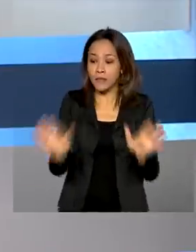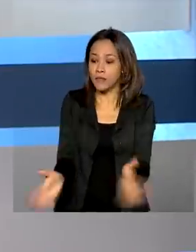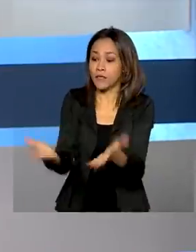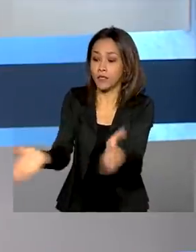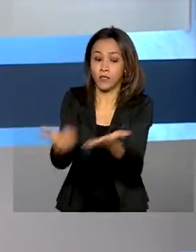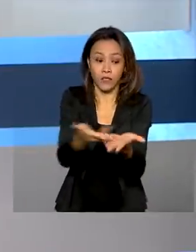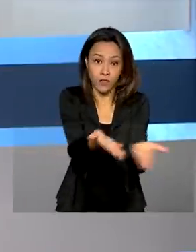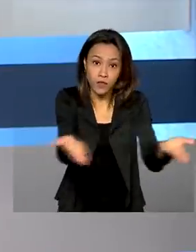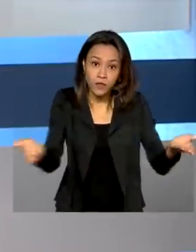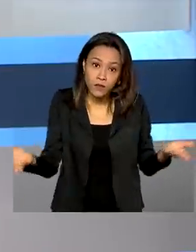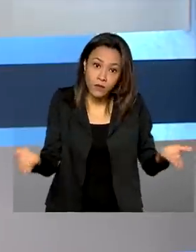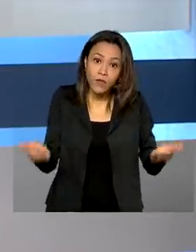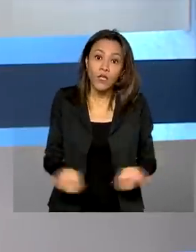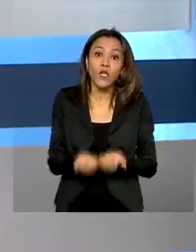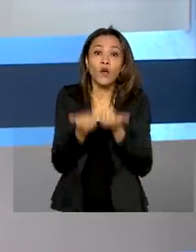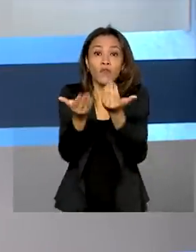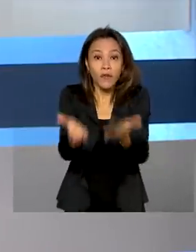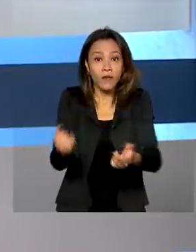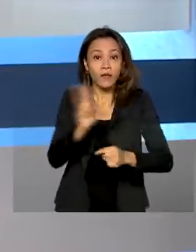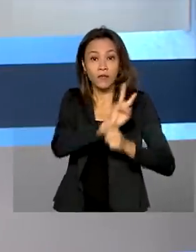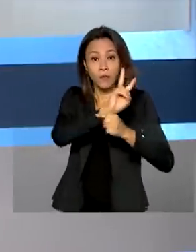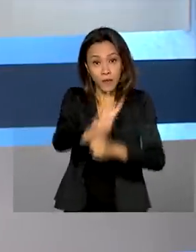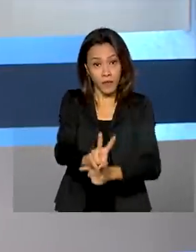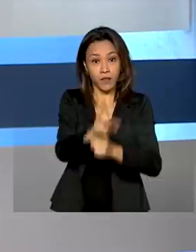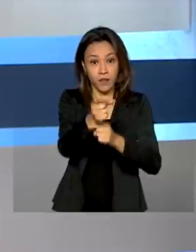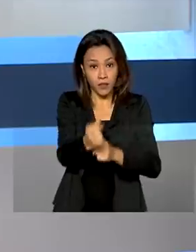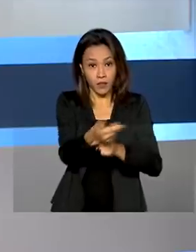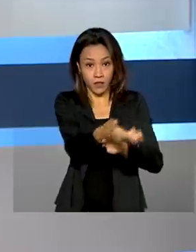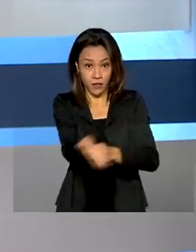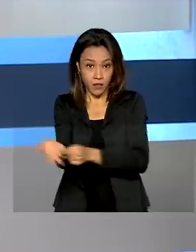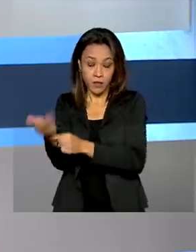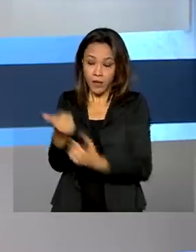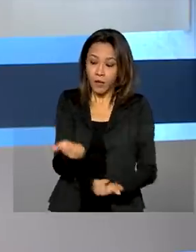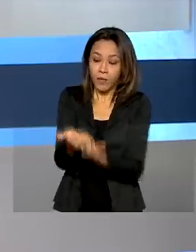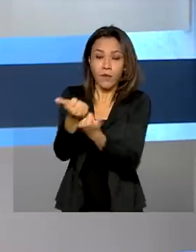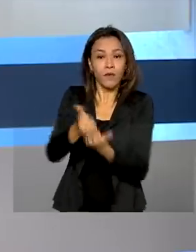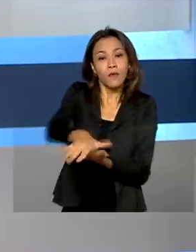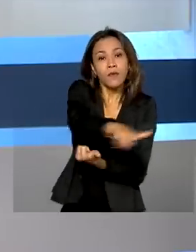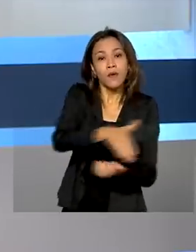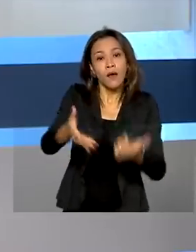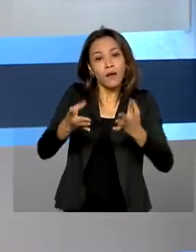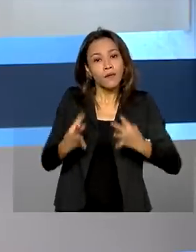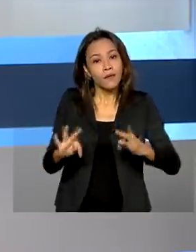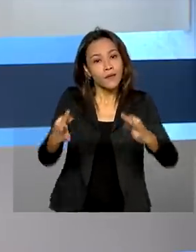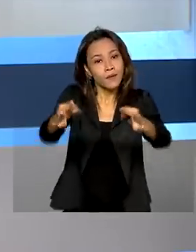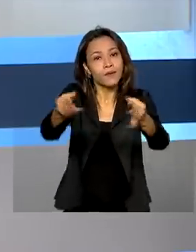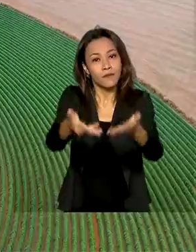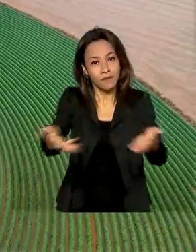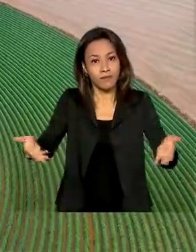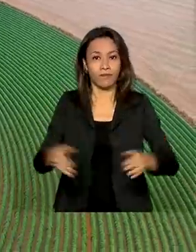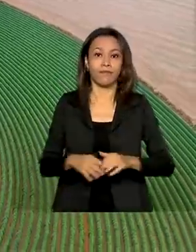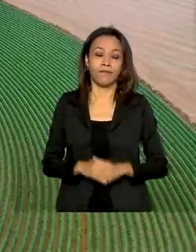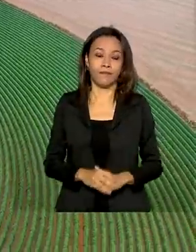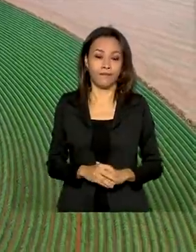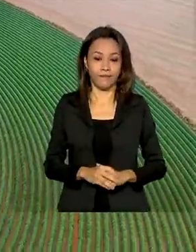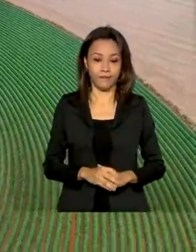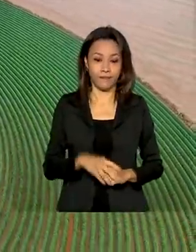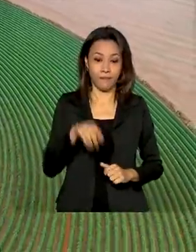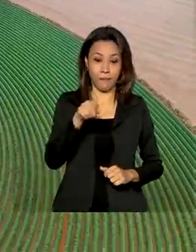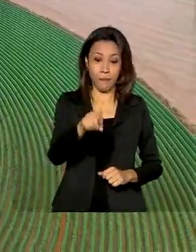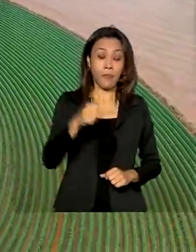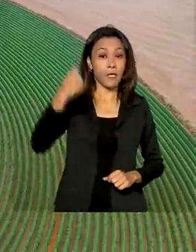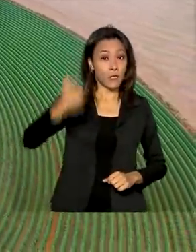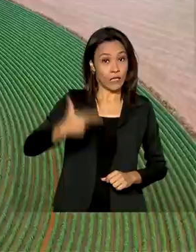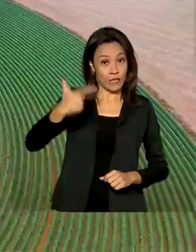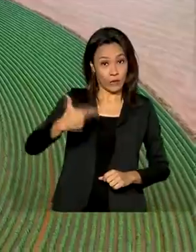recuperação e oferece uma linha de crédito para financiar tecnologias e sistemas de produção. No segundo